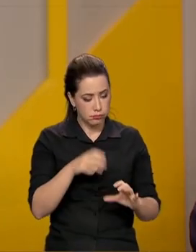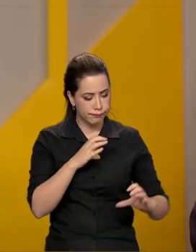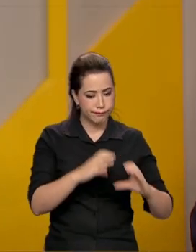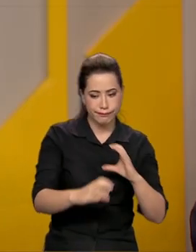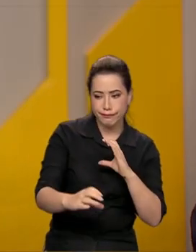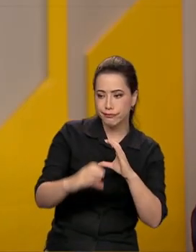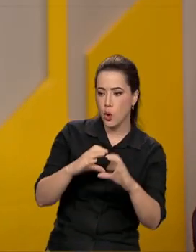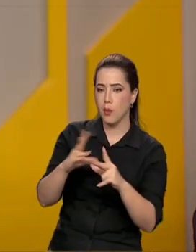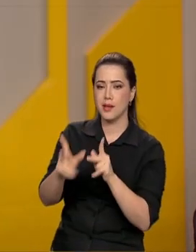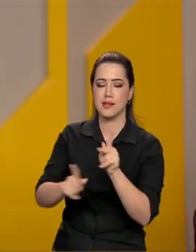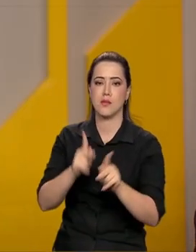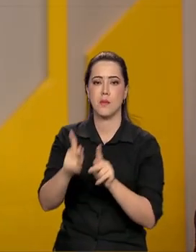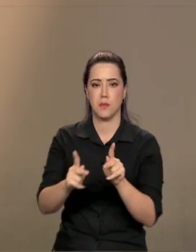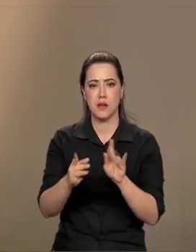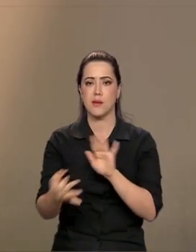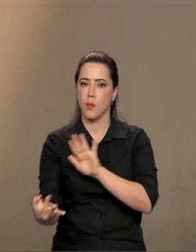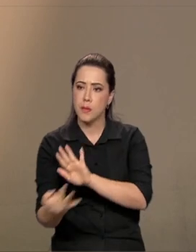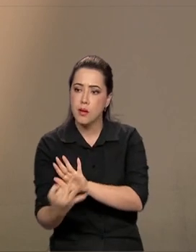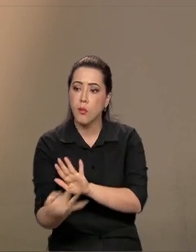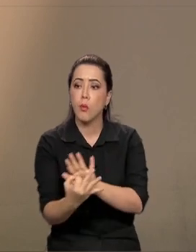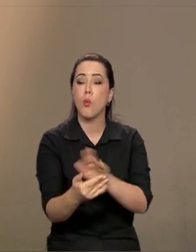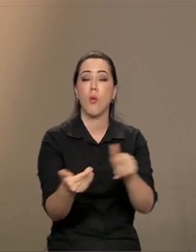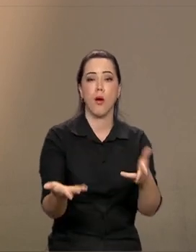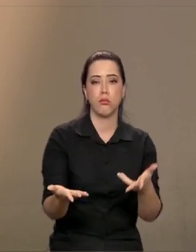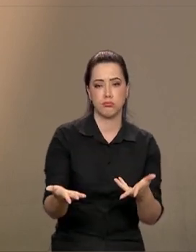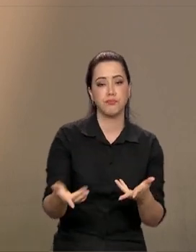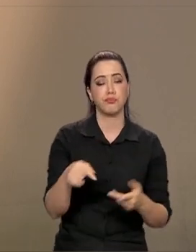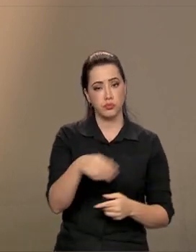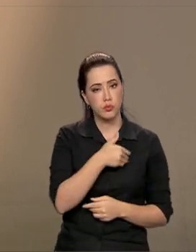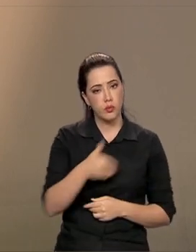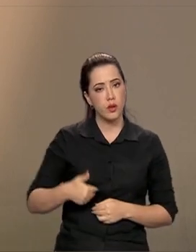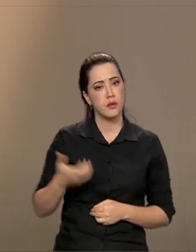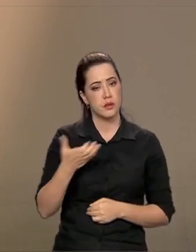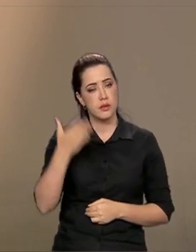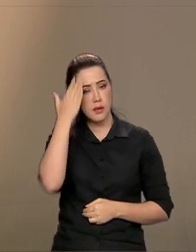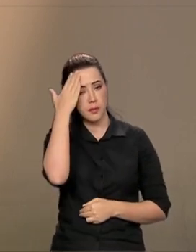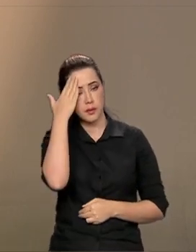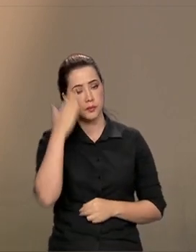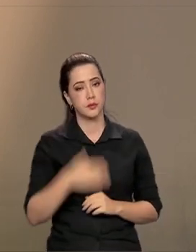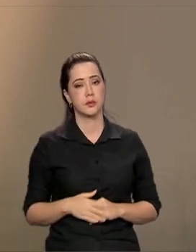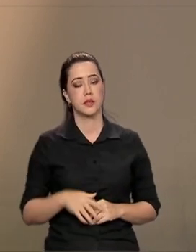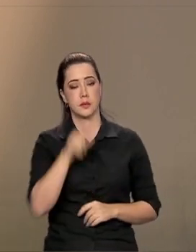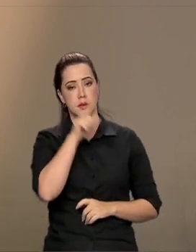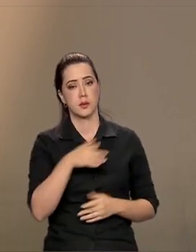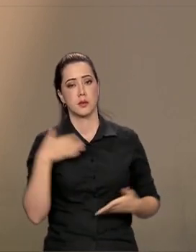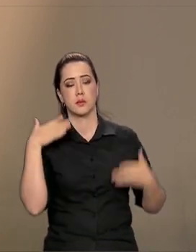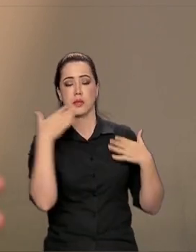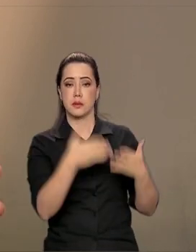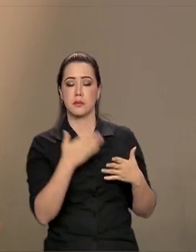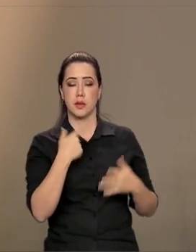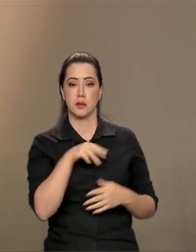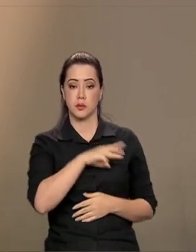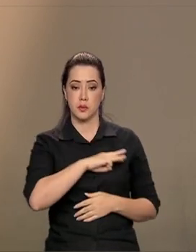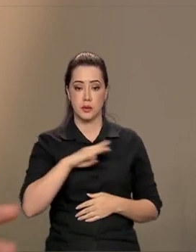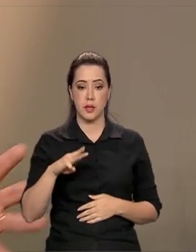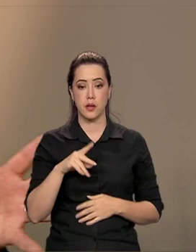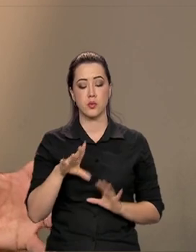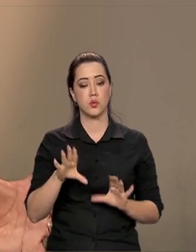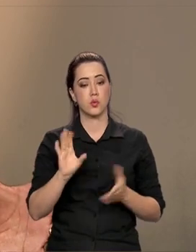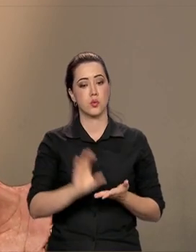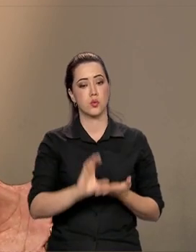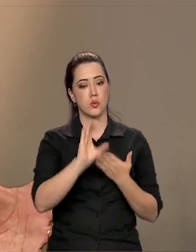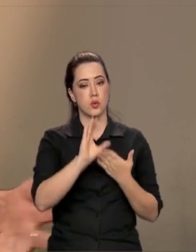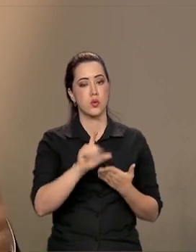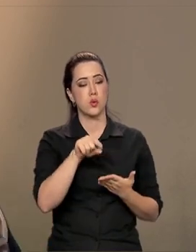As pessoas foram nas plenárias presenciais, participaram da plataforma digital. Os conselhos, o fórum